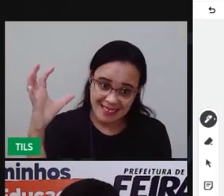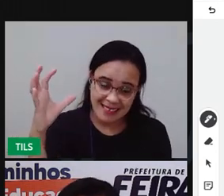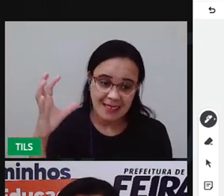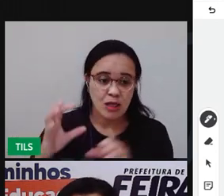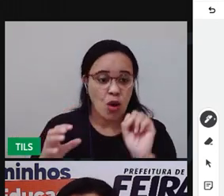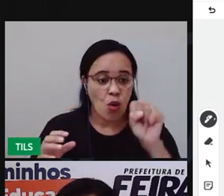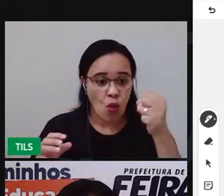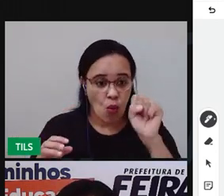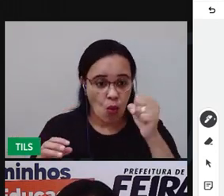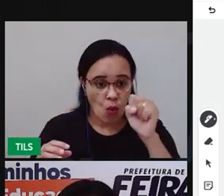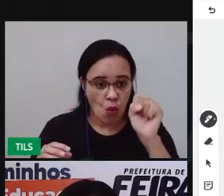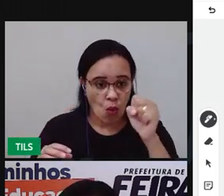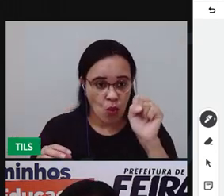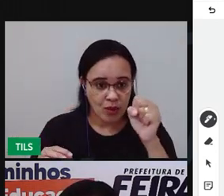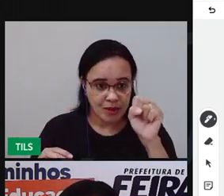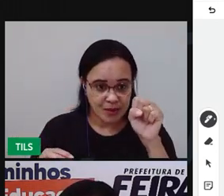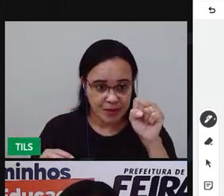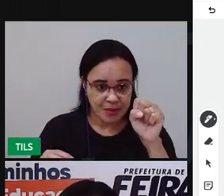Oito cactos.